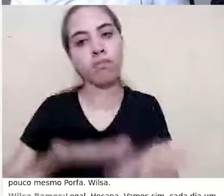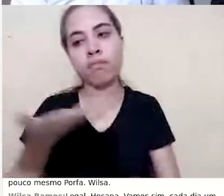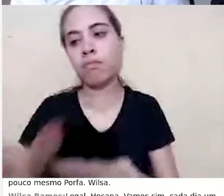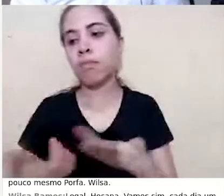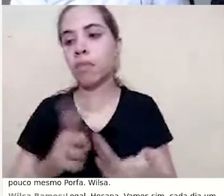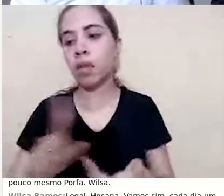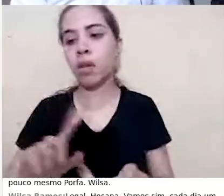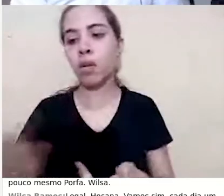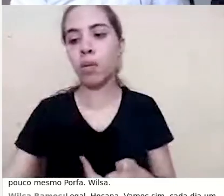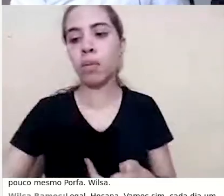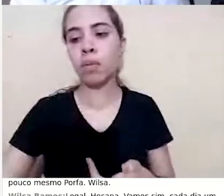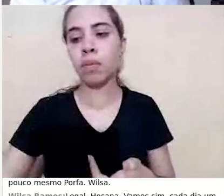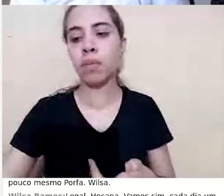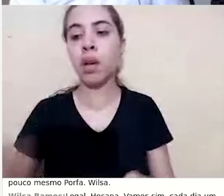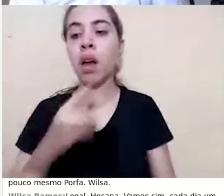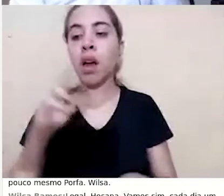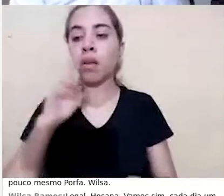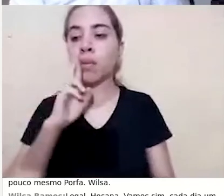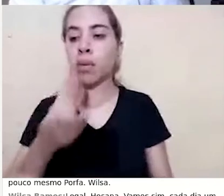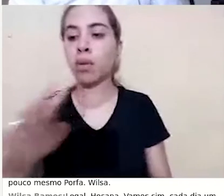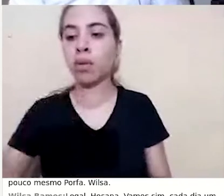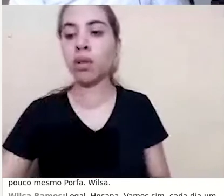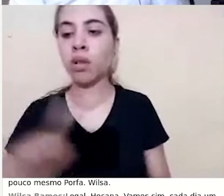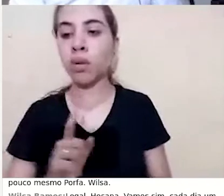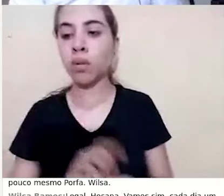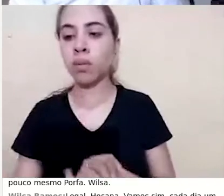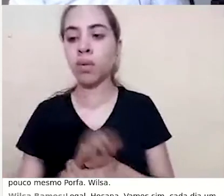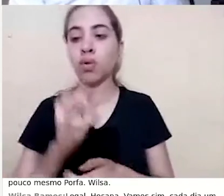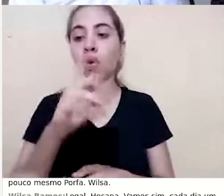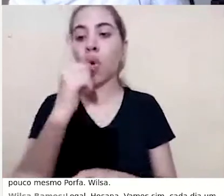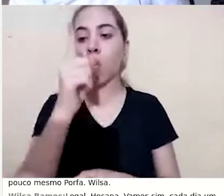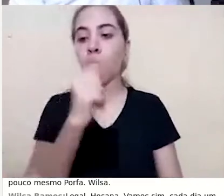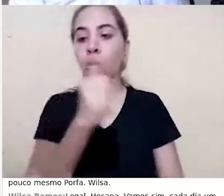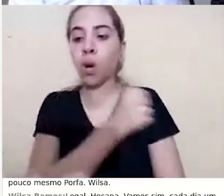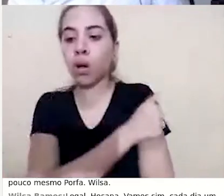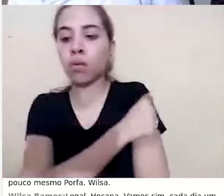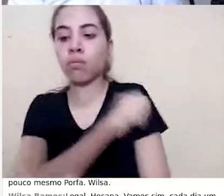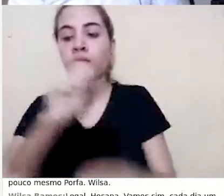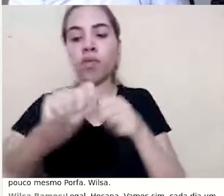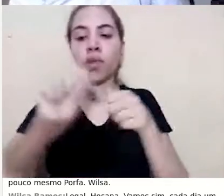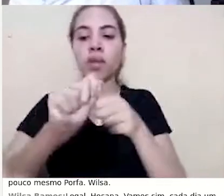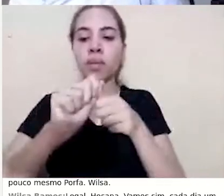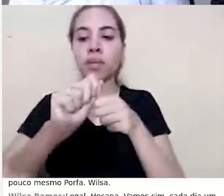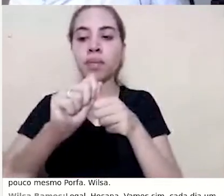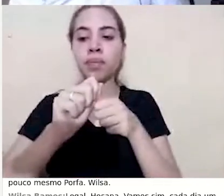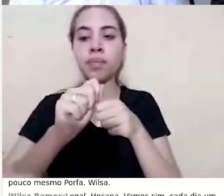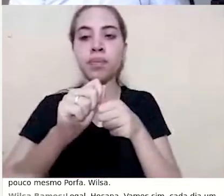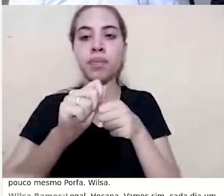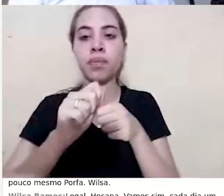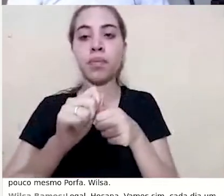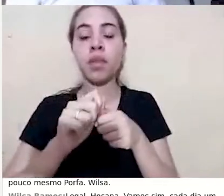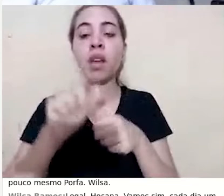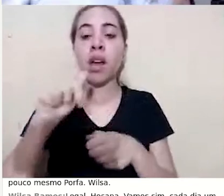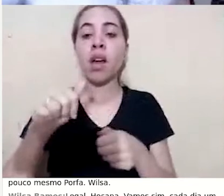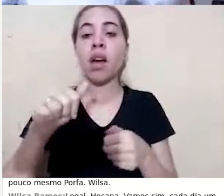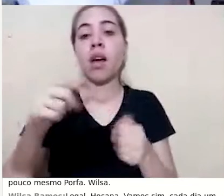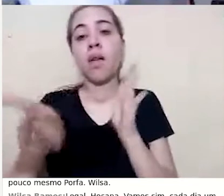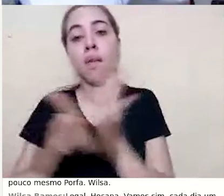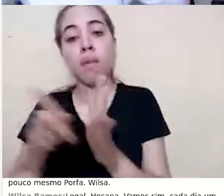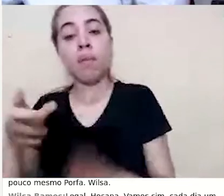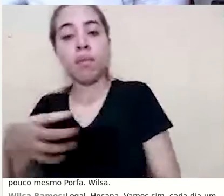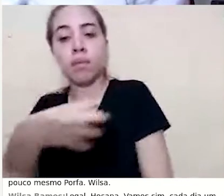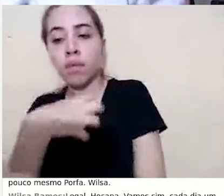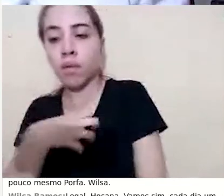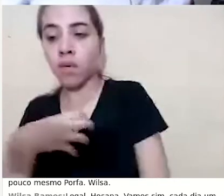enviaram a resposta do questionário, só um aluno o fez, que foi a aluna a Glaia. Esse recurso de participação do curso, então, a gente